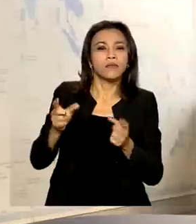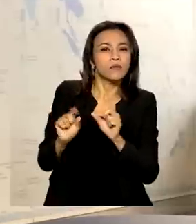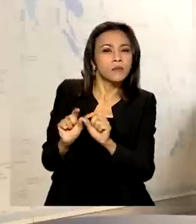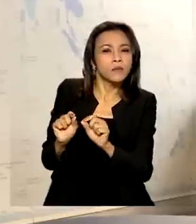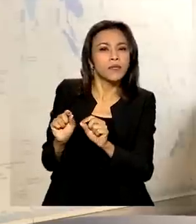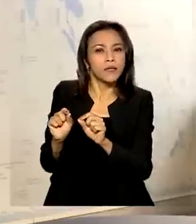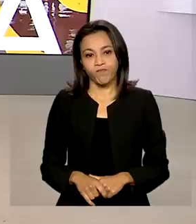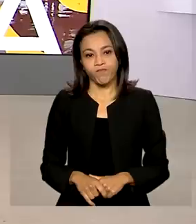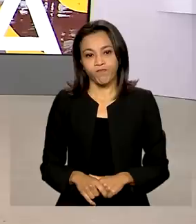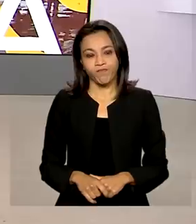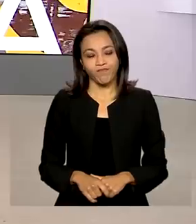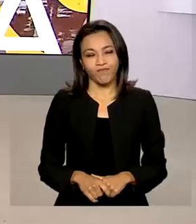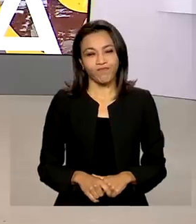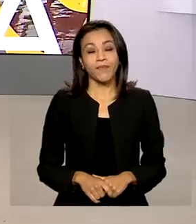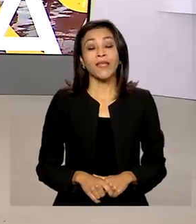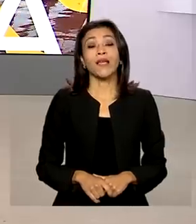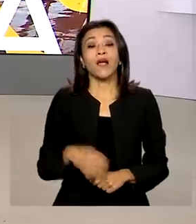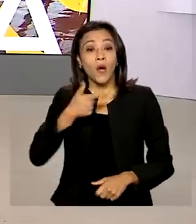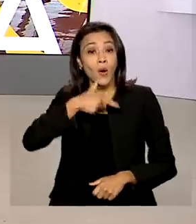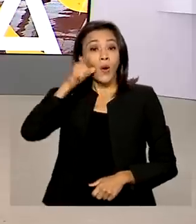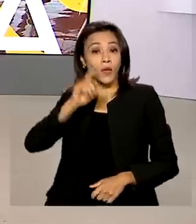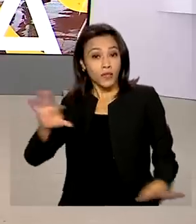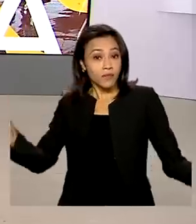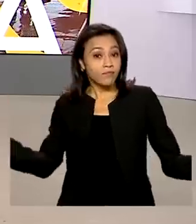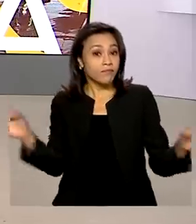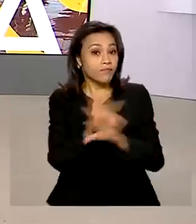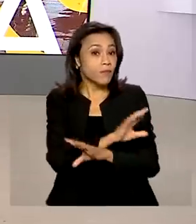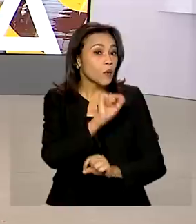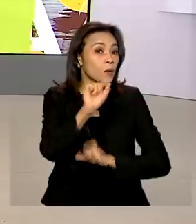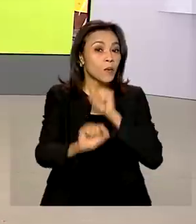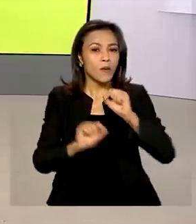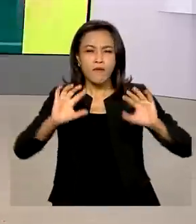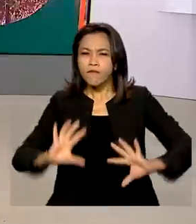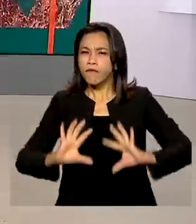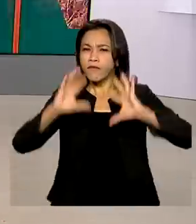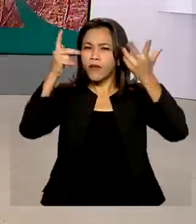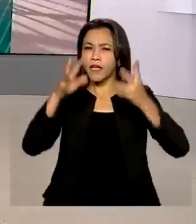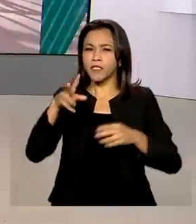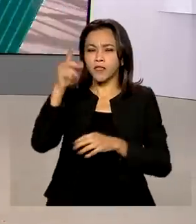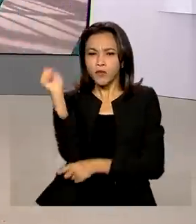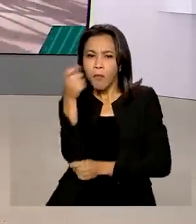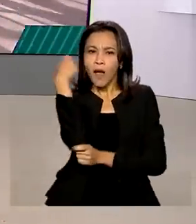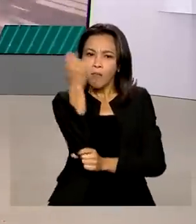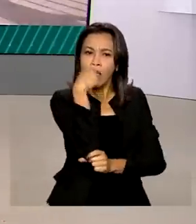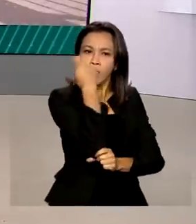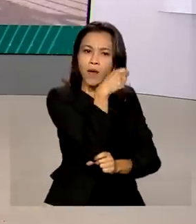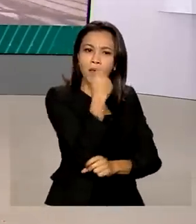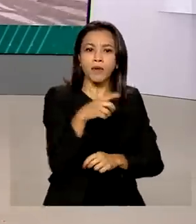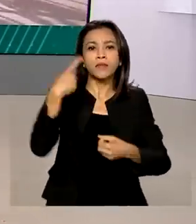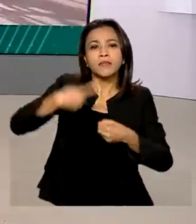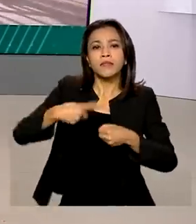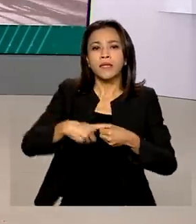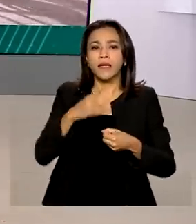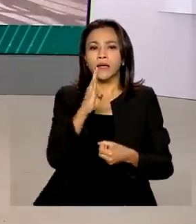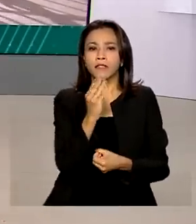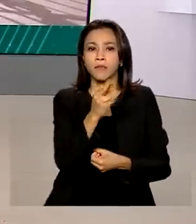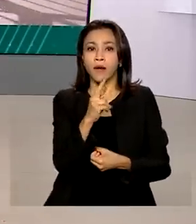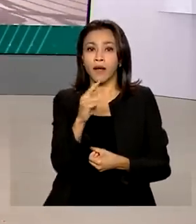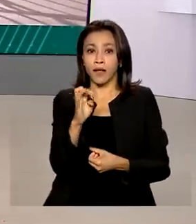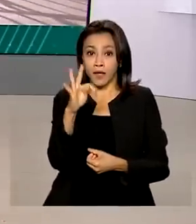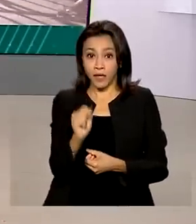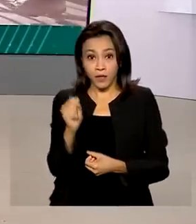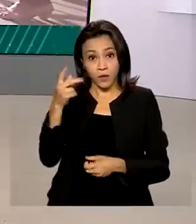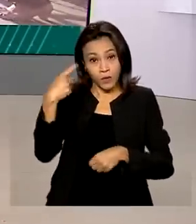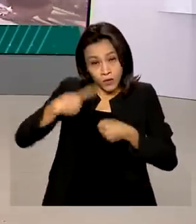de baixo risco. Terminou ontem a festa do Peão de Barretos, no interior de São Paulo. Suspensa por dois